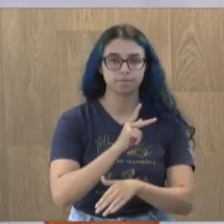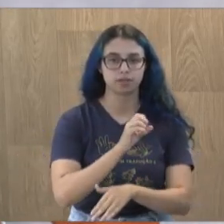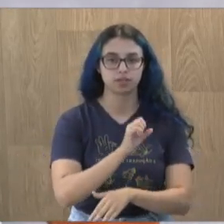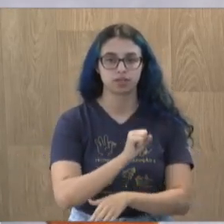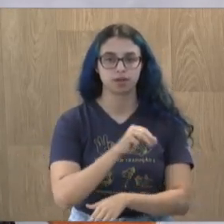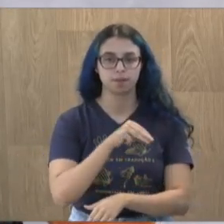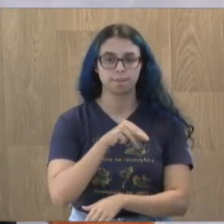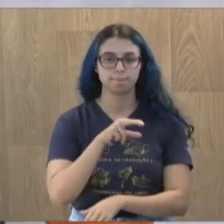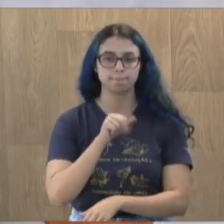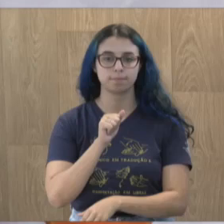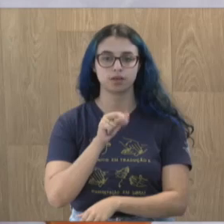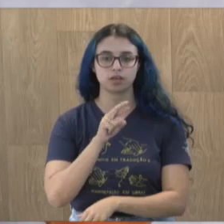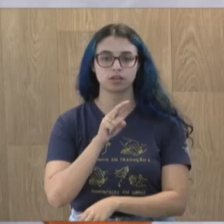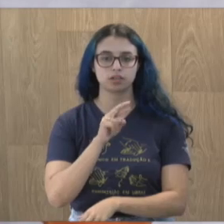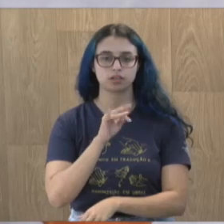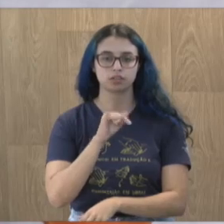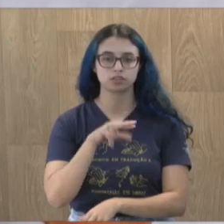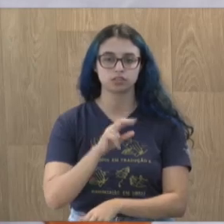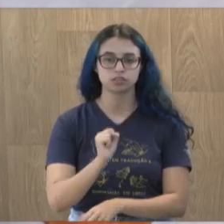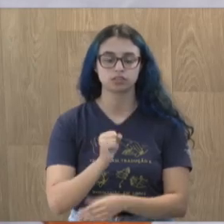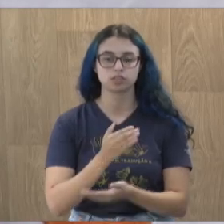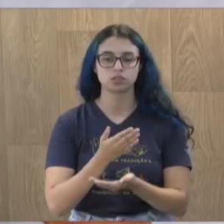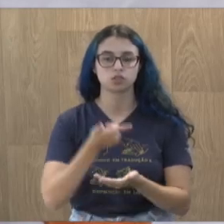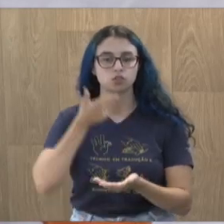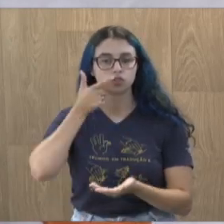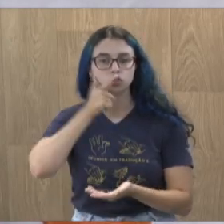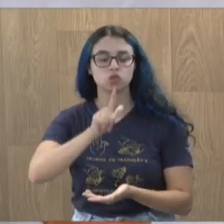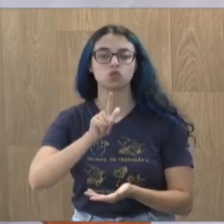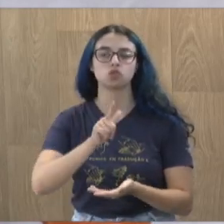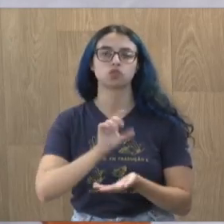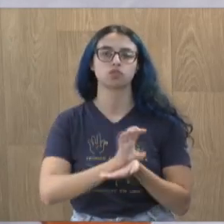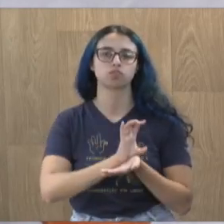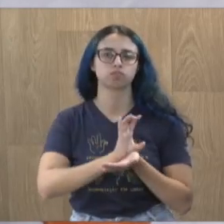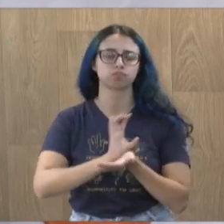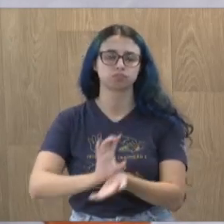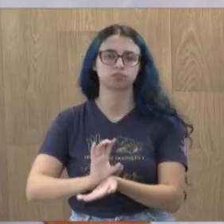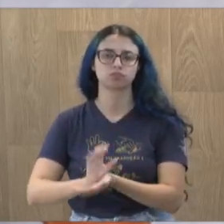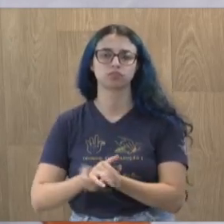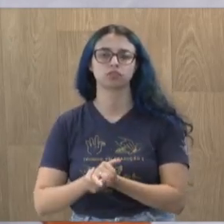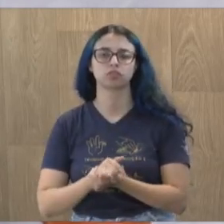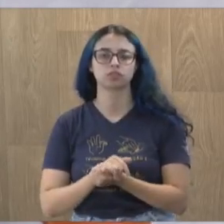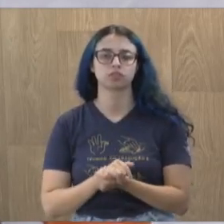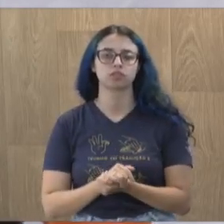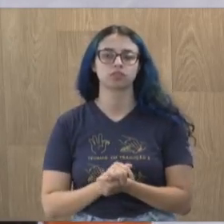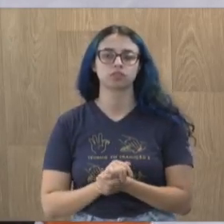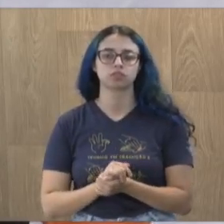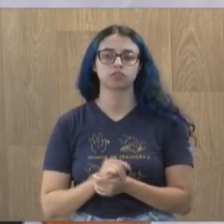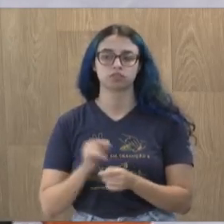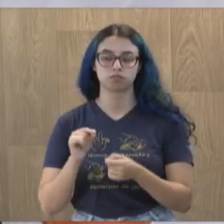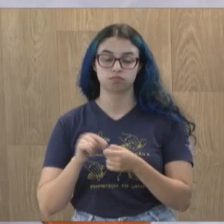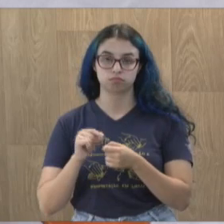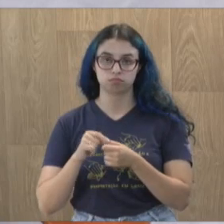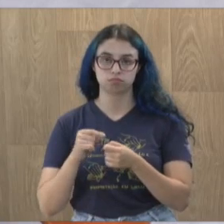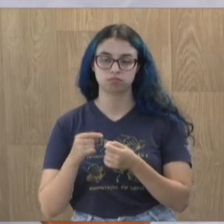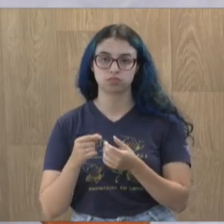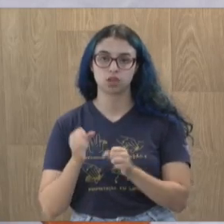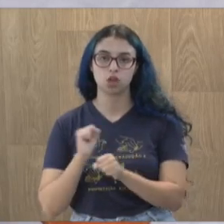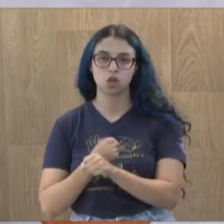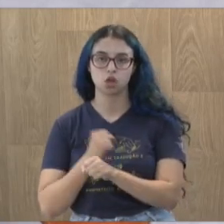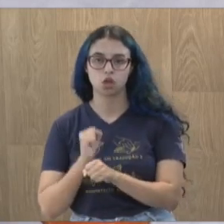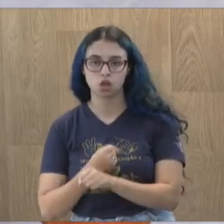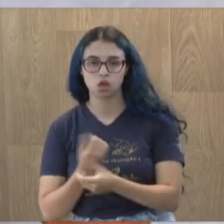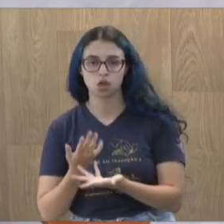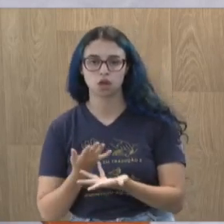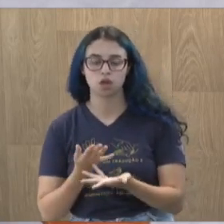e Terraplanagem, ganhou licitação na modalidade menor do preço. Para execução de, a obra, completará a